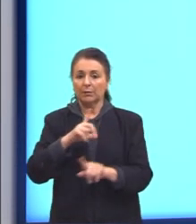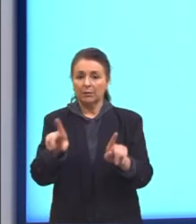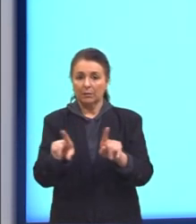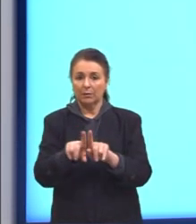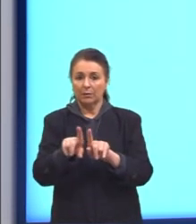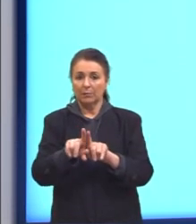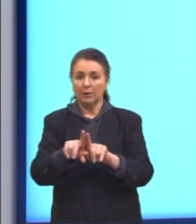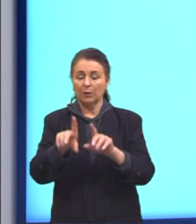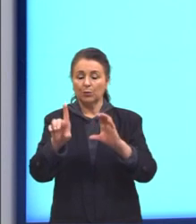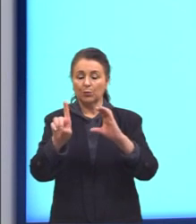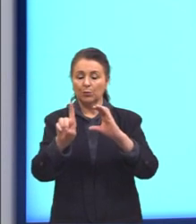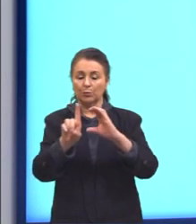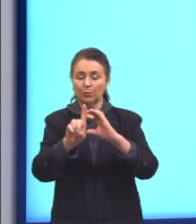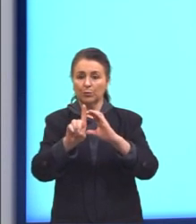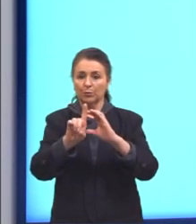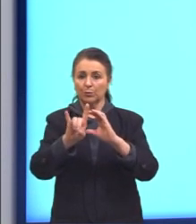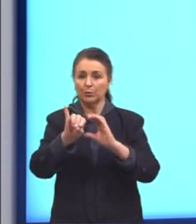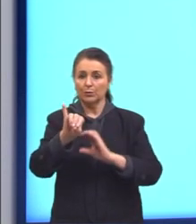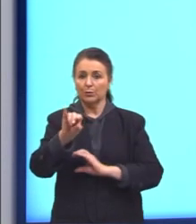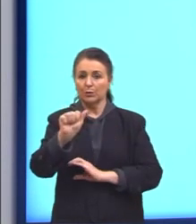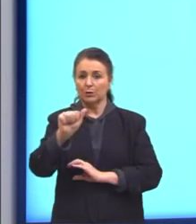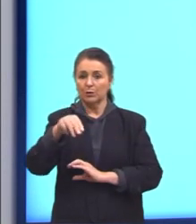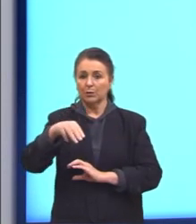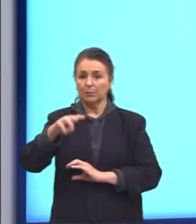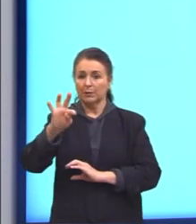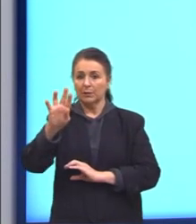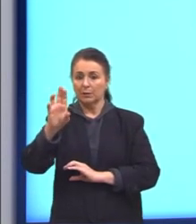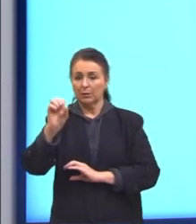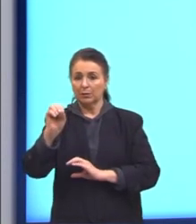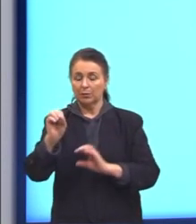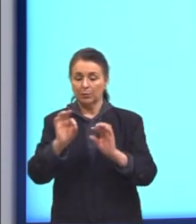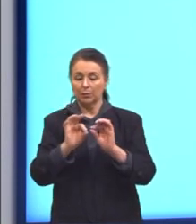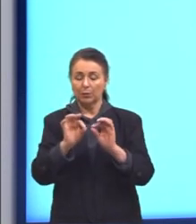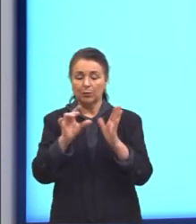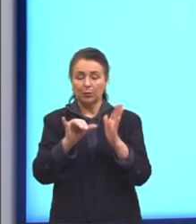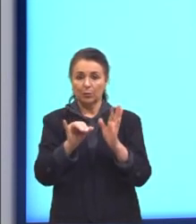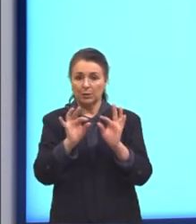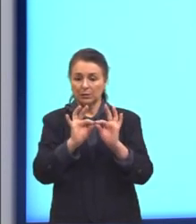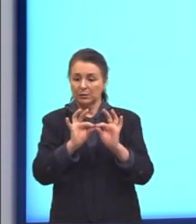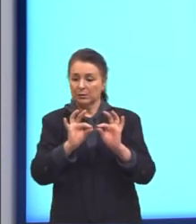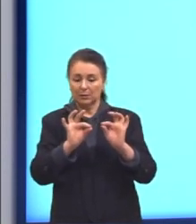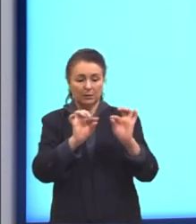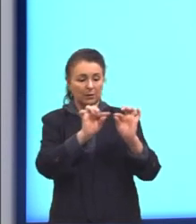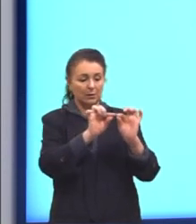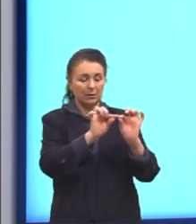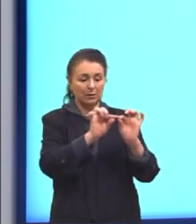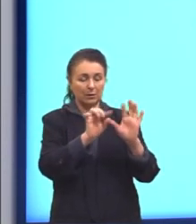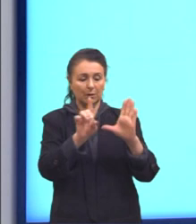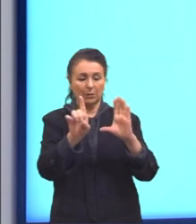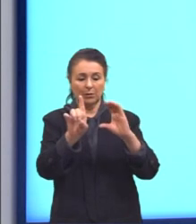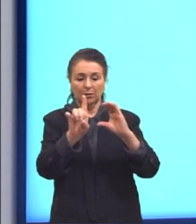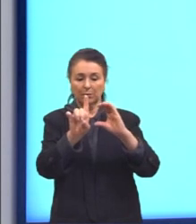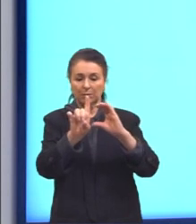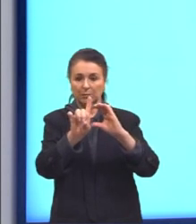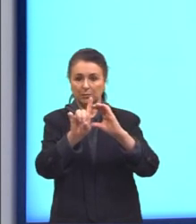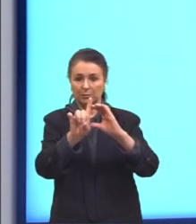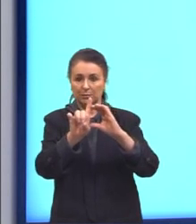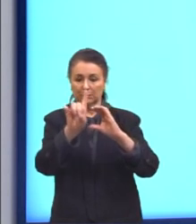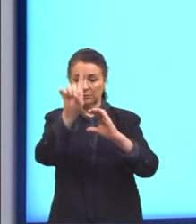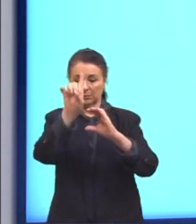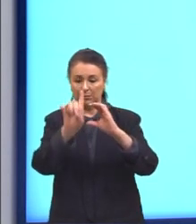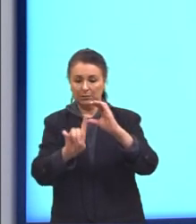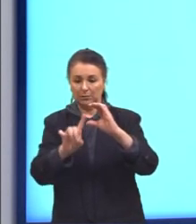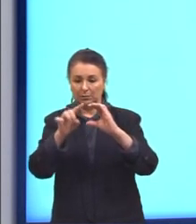diâmetro, é o segmento de reta que une duas extremidades da circunferência passando pelo